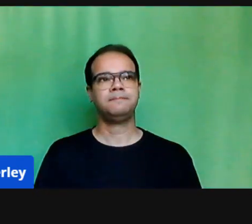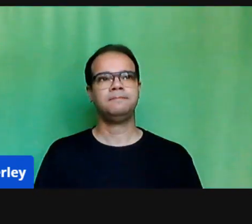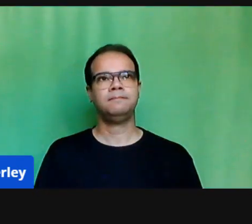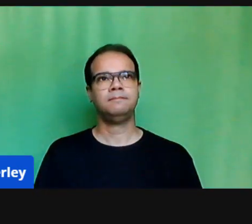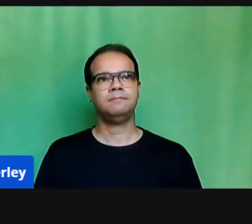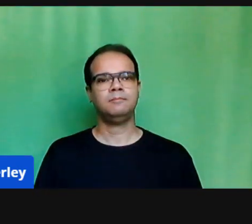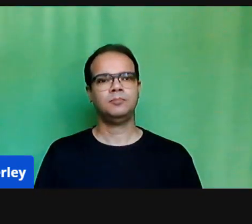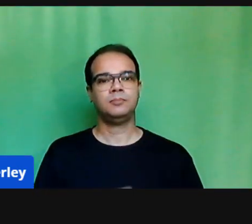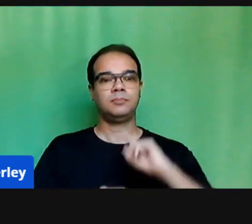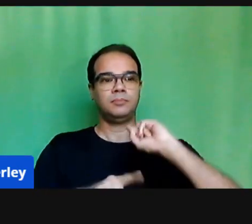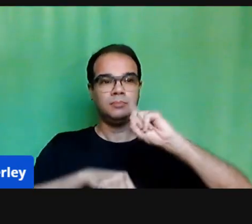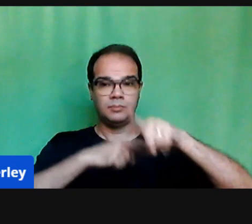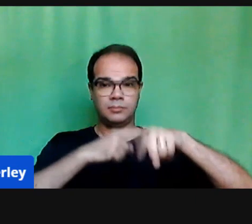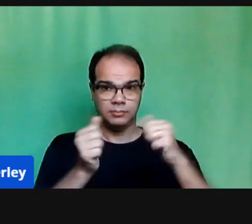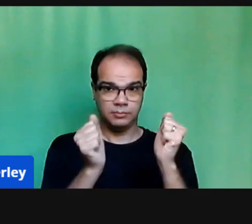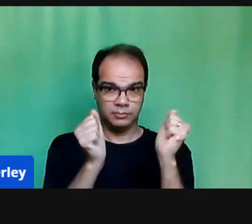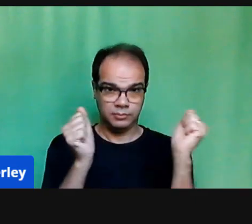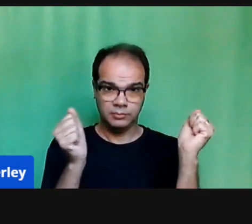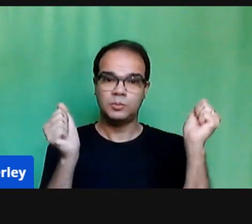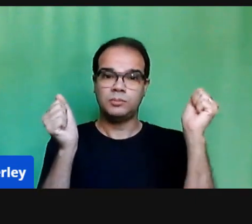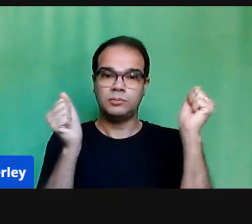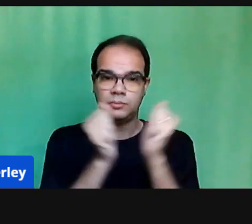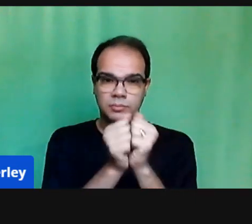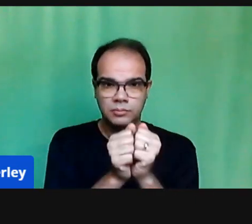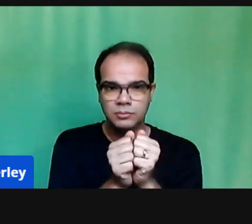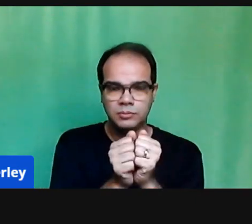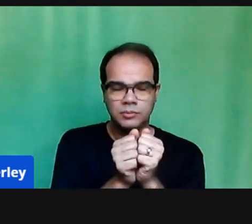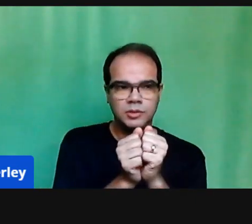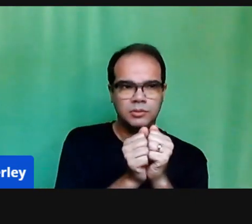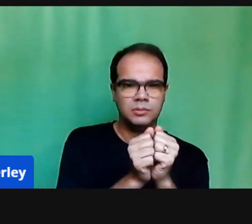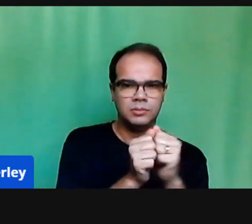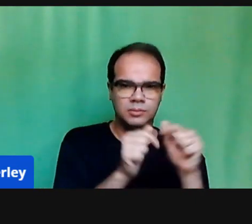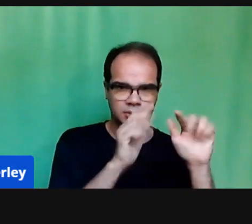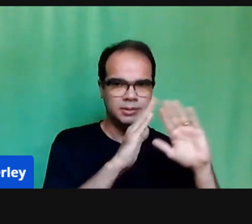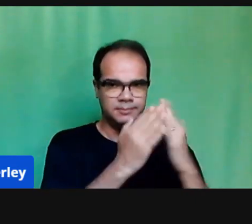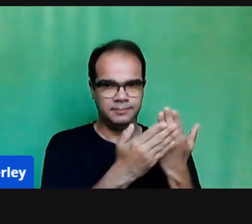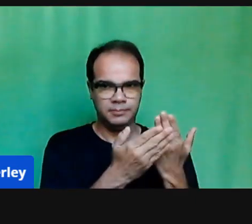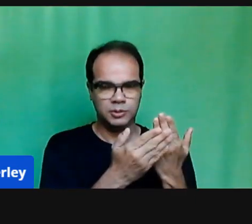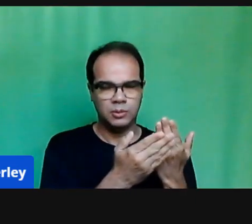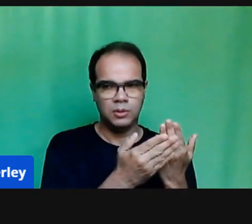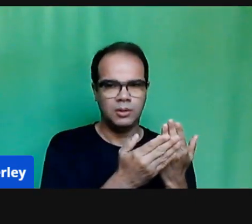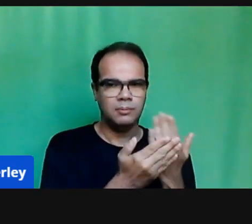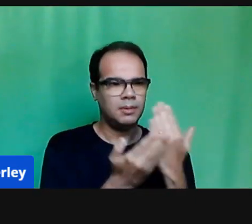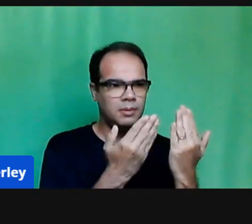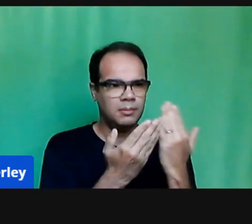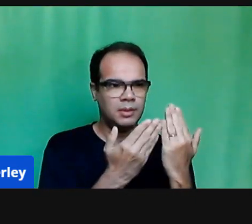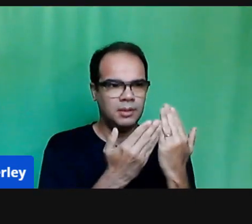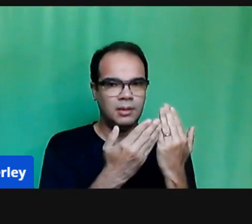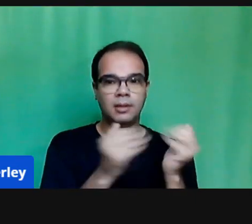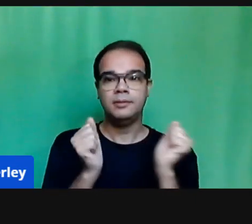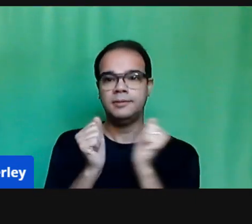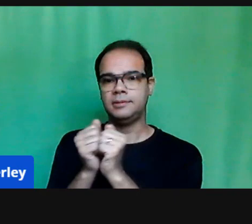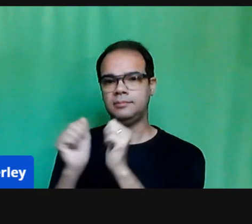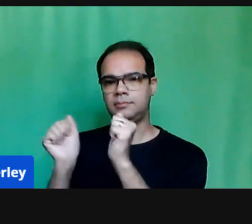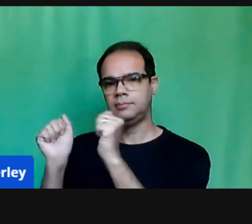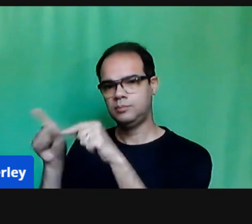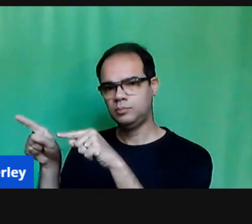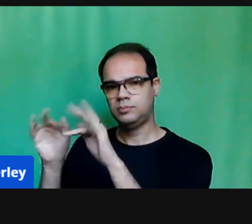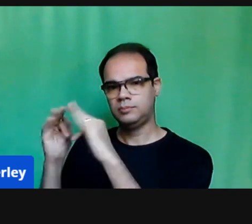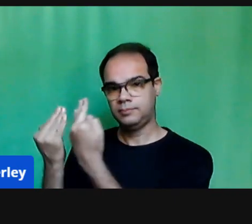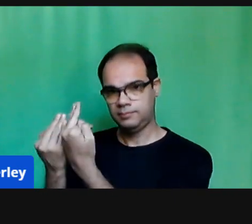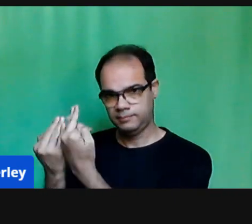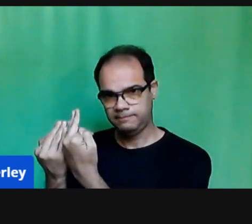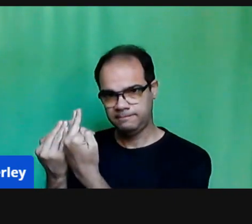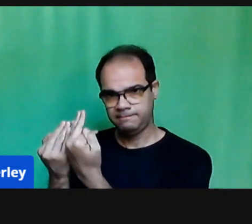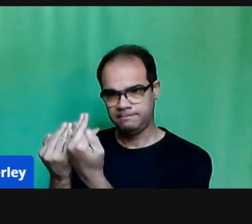em conjunto com a equipe e dialogando com as famílias, a partir desse ano, nós optamos em realizar